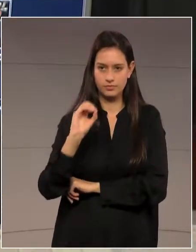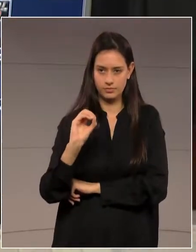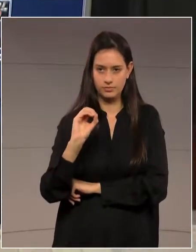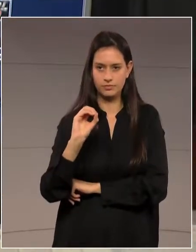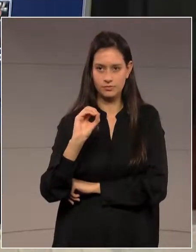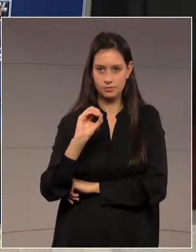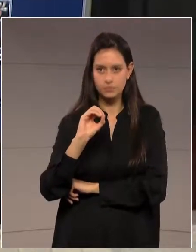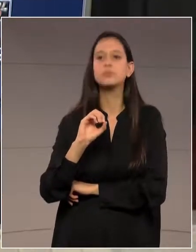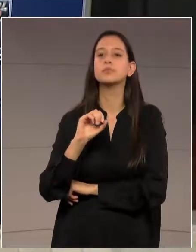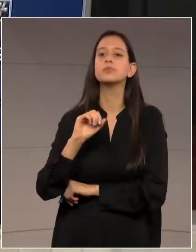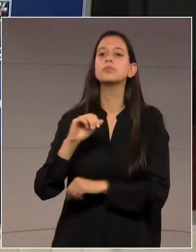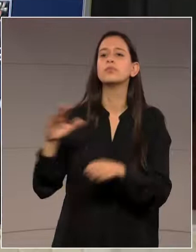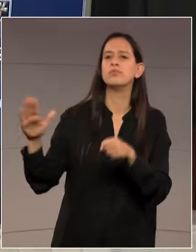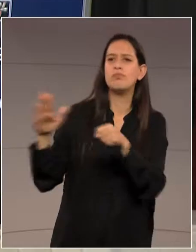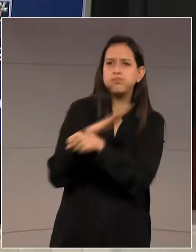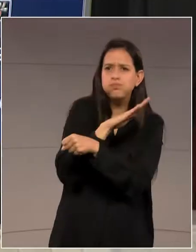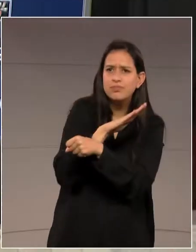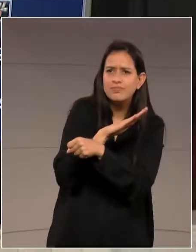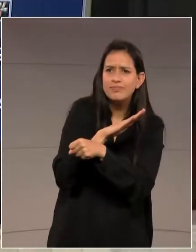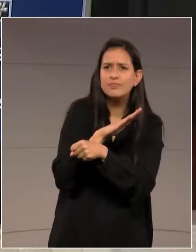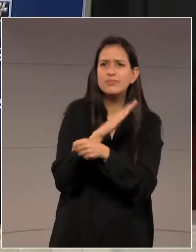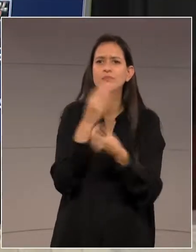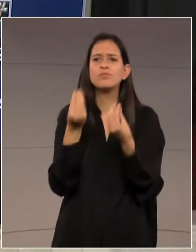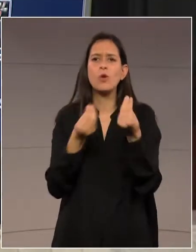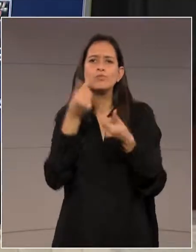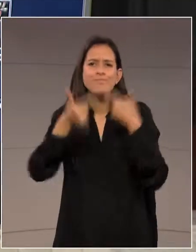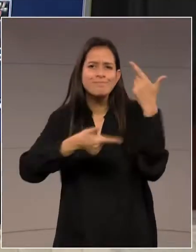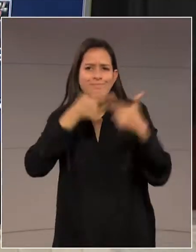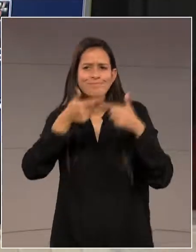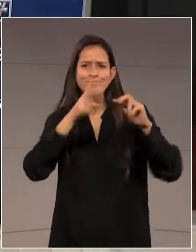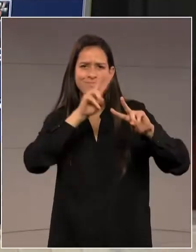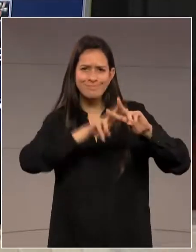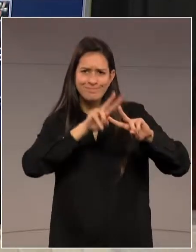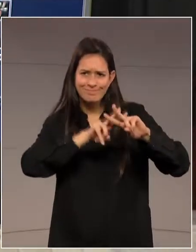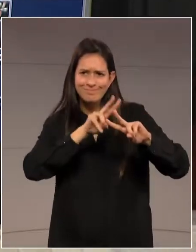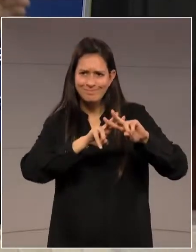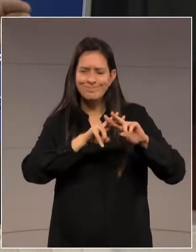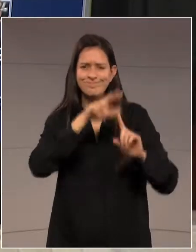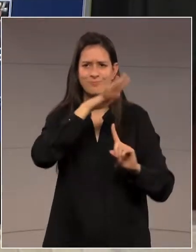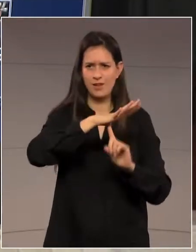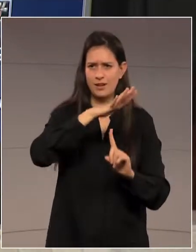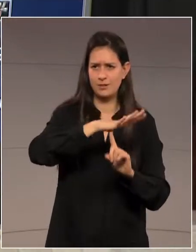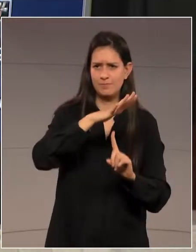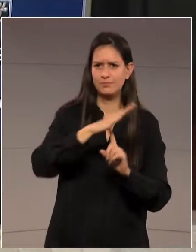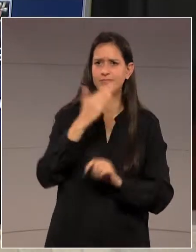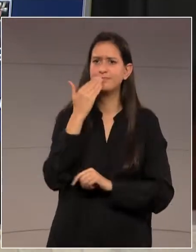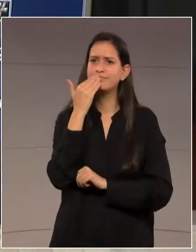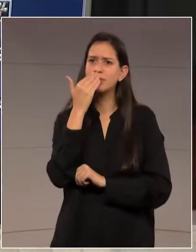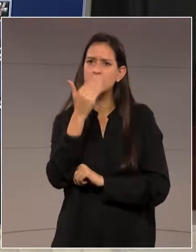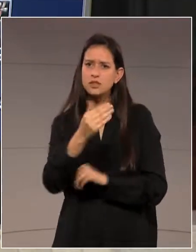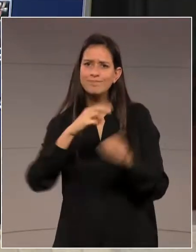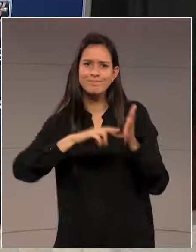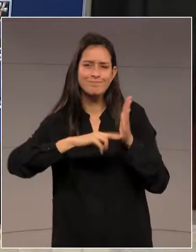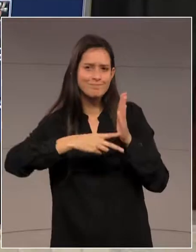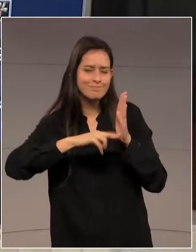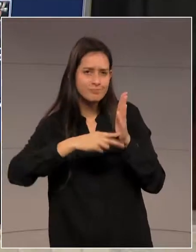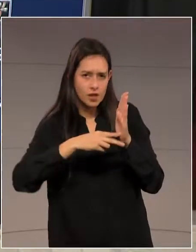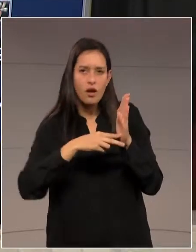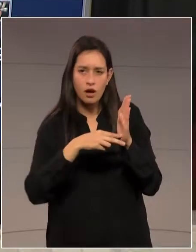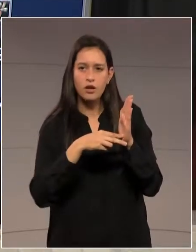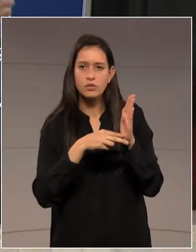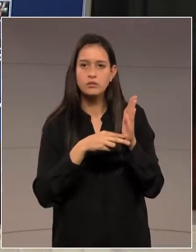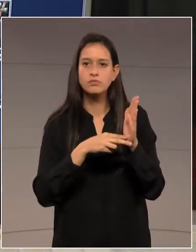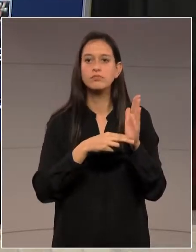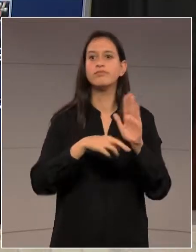Foi uma solicitação do sindicato, nós fizemos o requerimento,